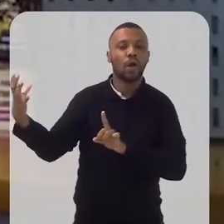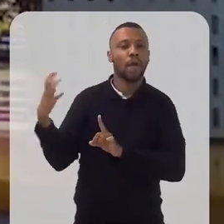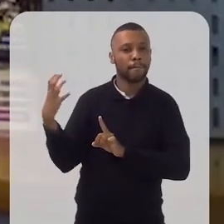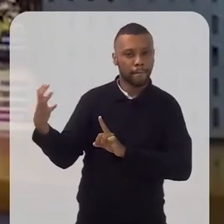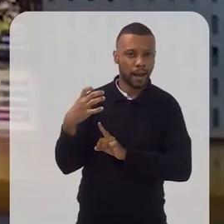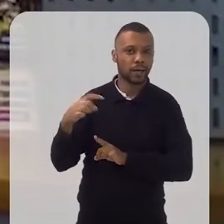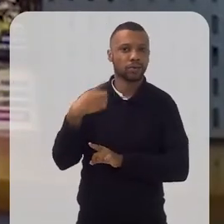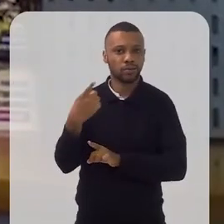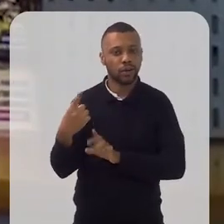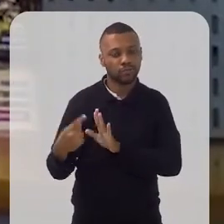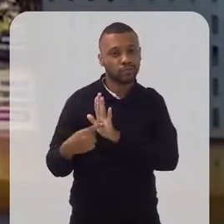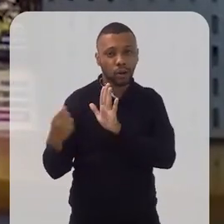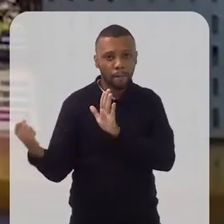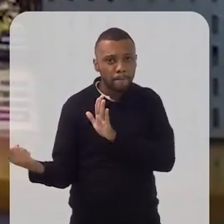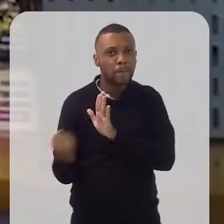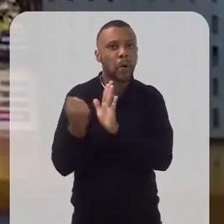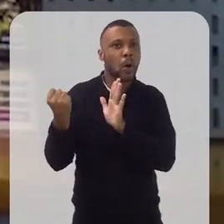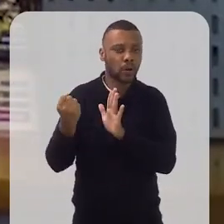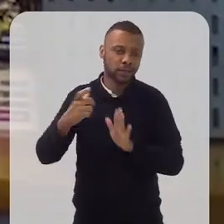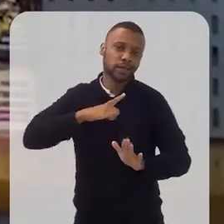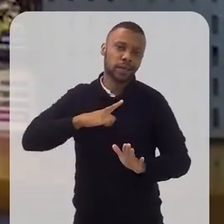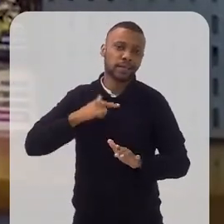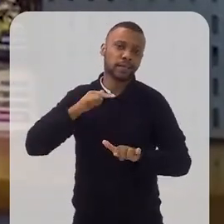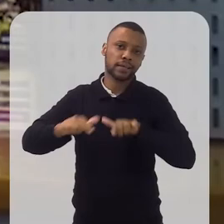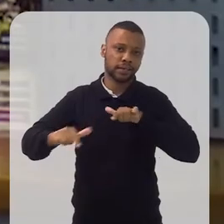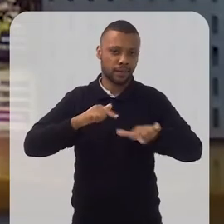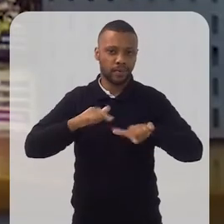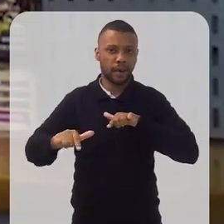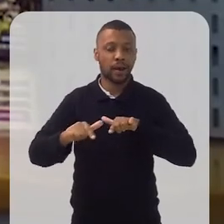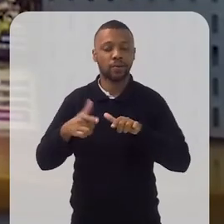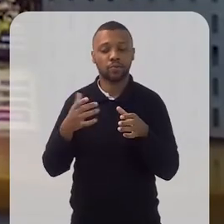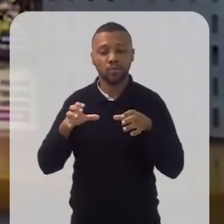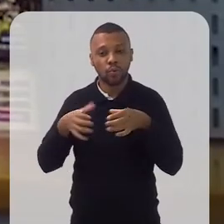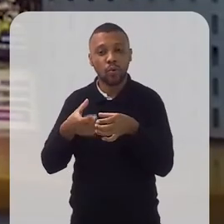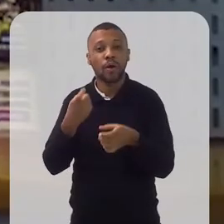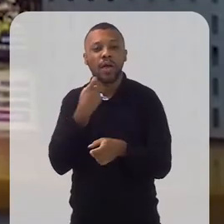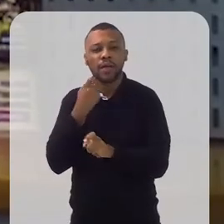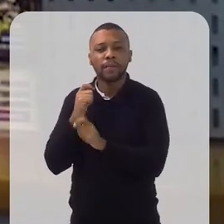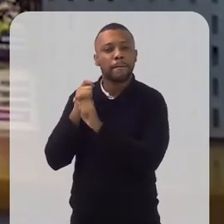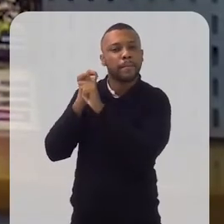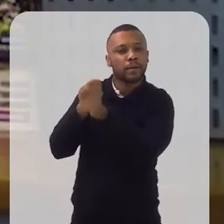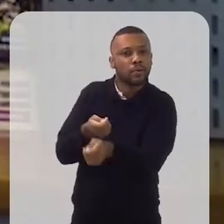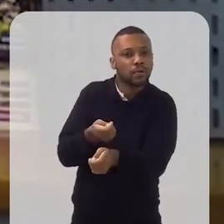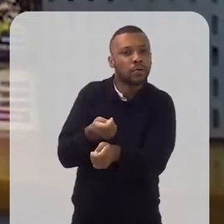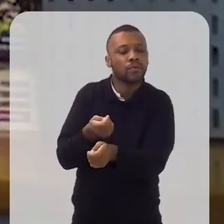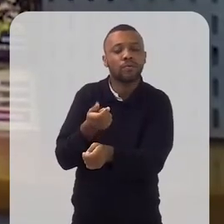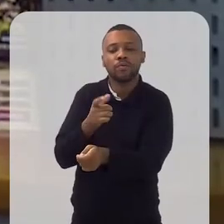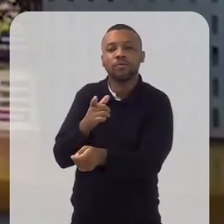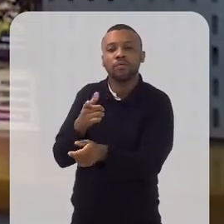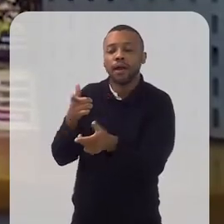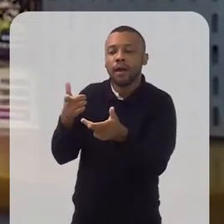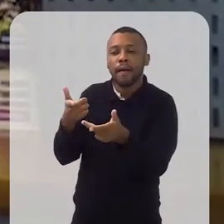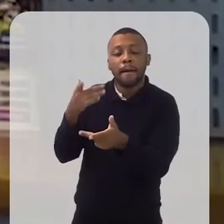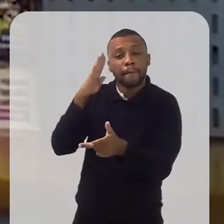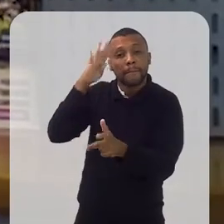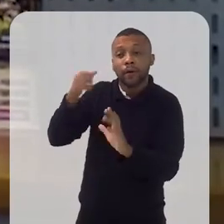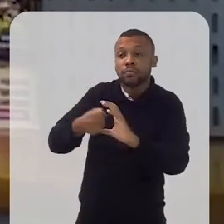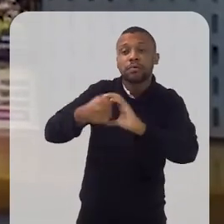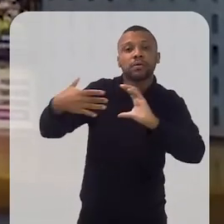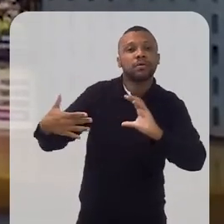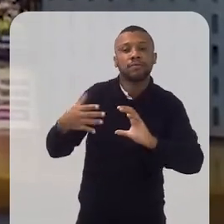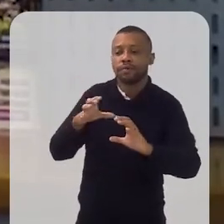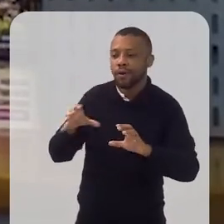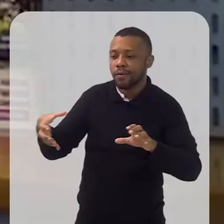o impacto que a gente leva, o legado que a gente carrega desse trabalho com as colônias de pescadores e com os quilombos, foi a coletividade